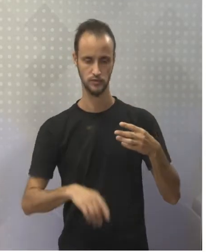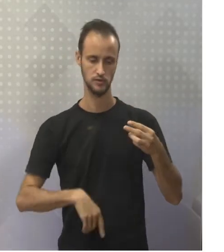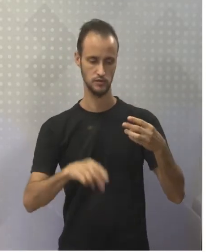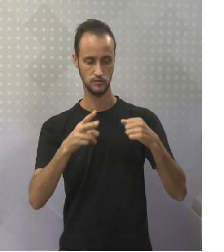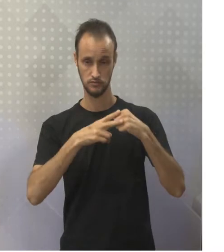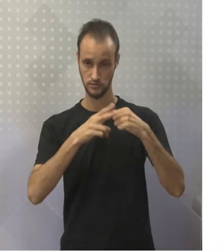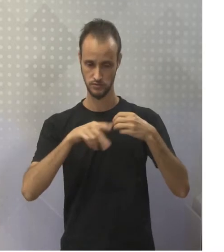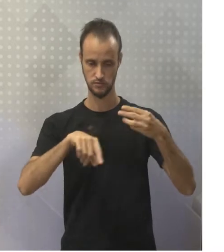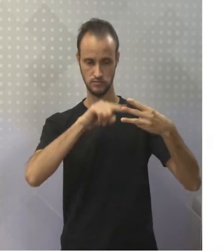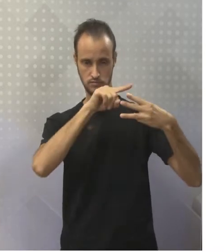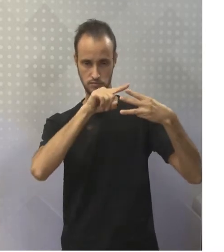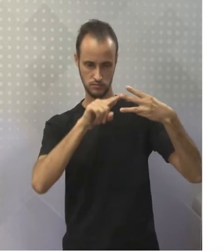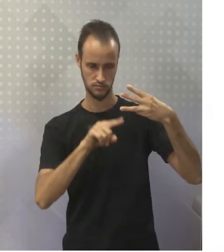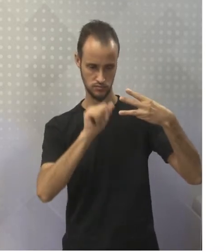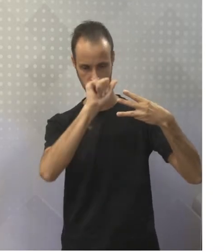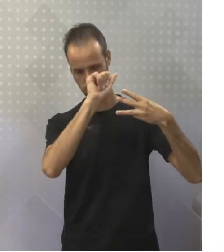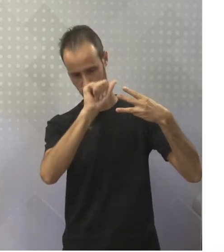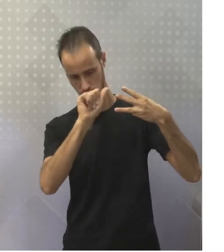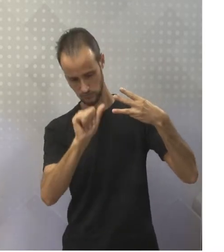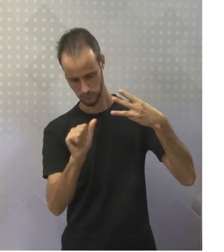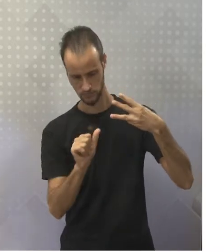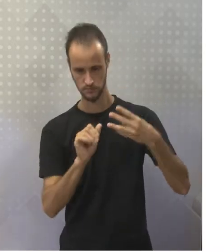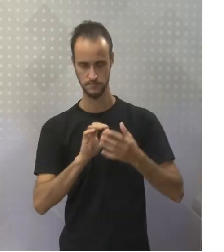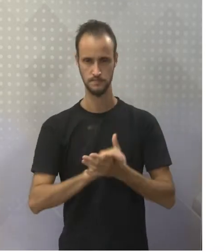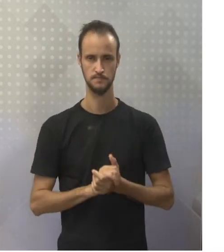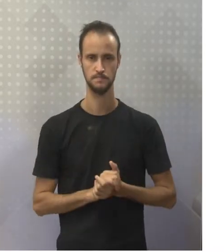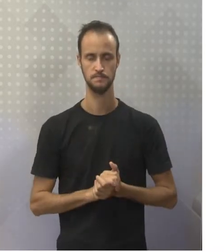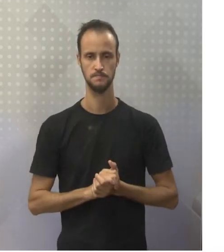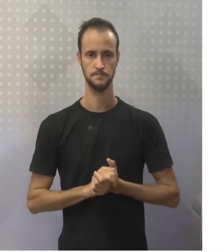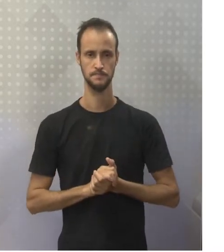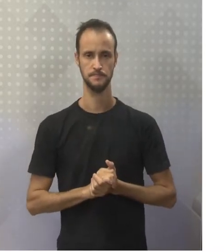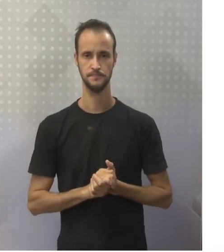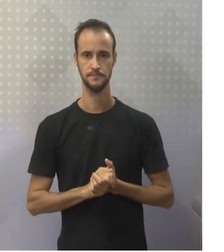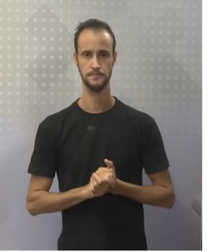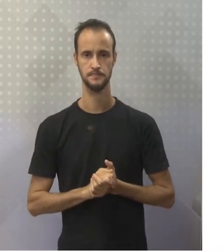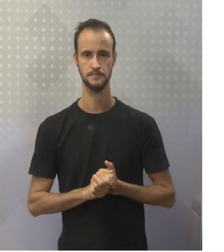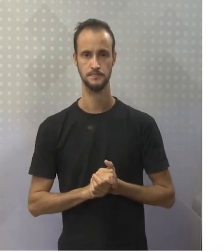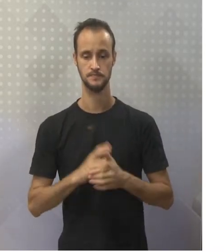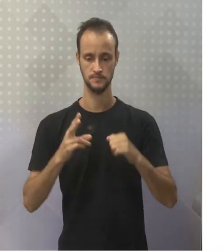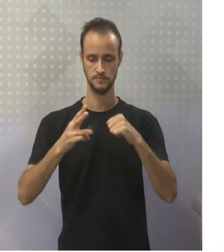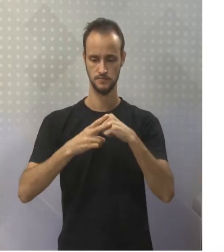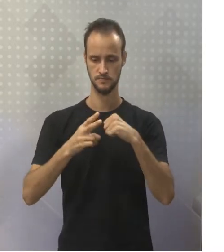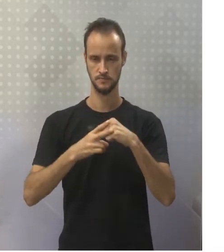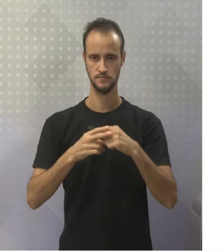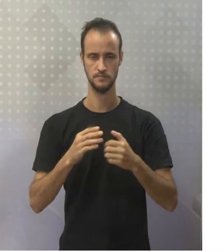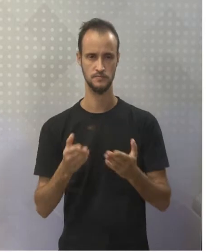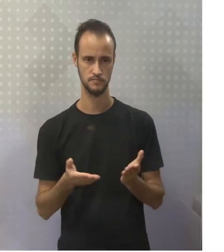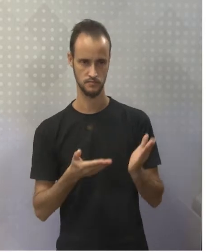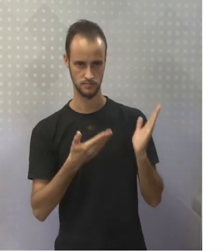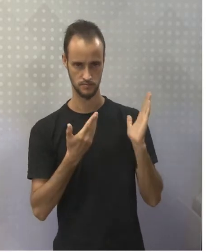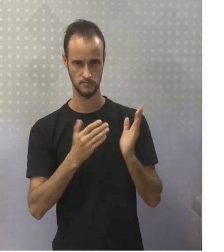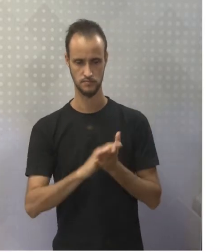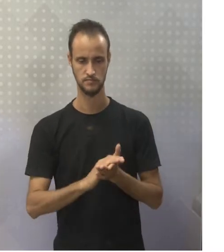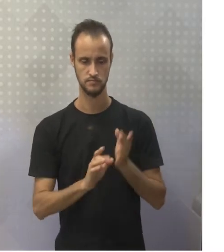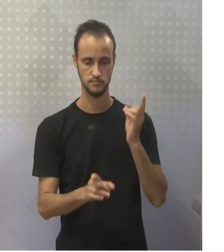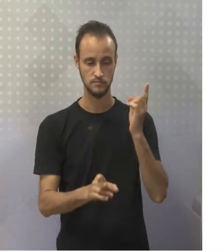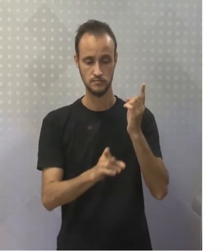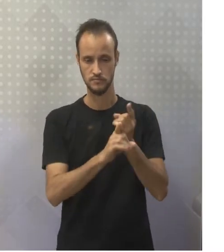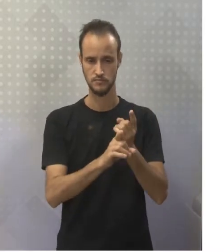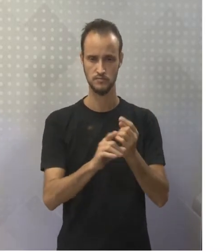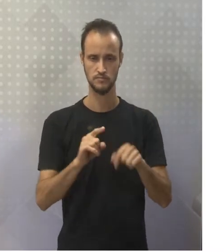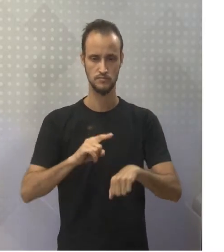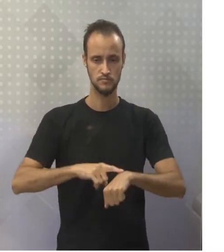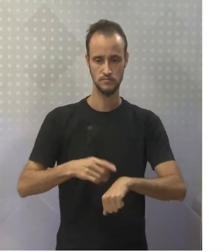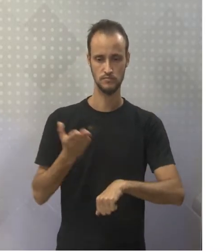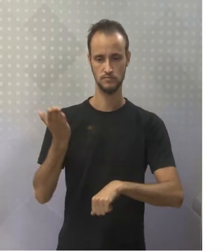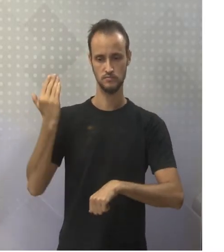com três formas diferentes, né? Como nós vimos. Então, o verbo find, que é encontrar, no passado eu